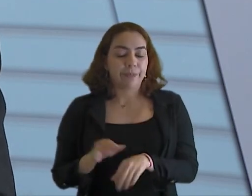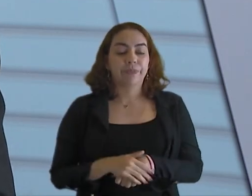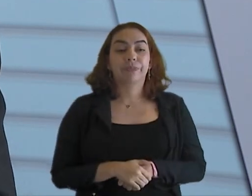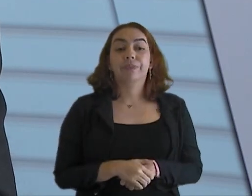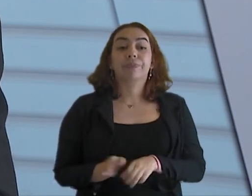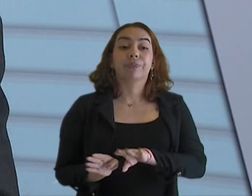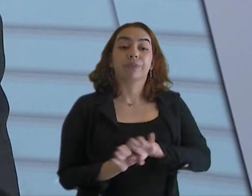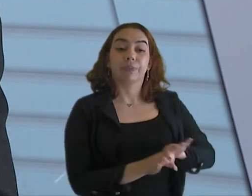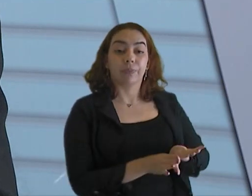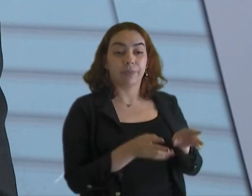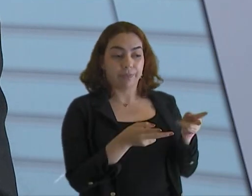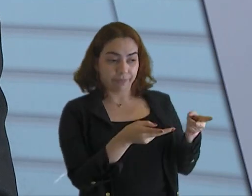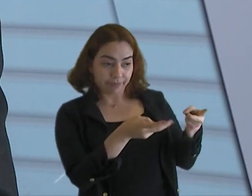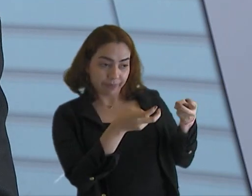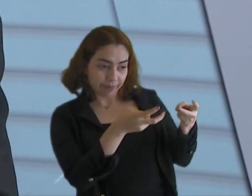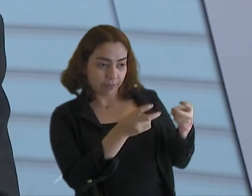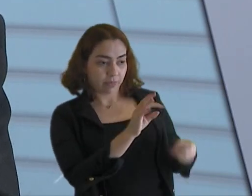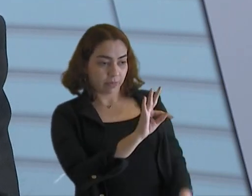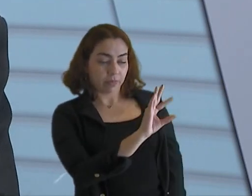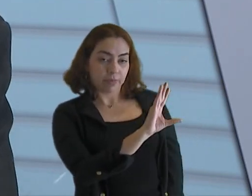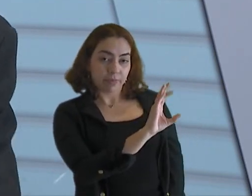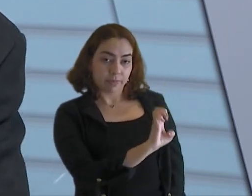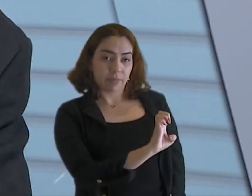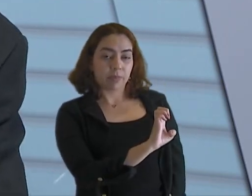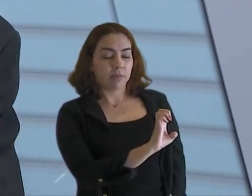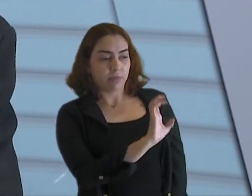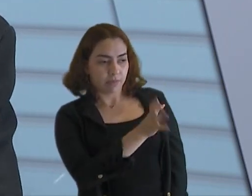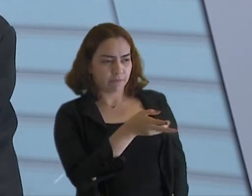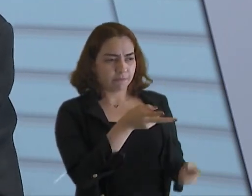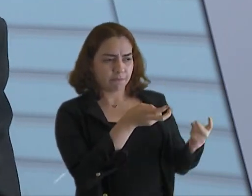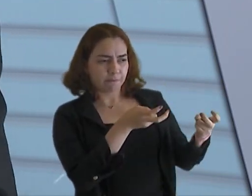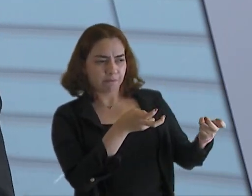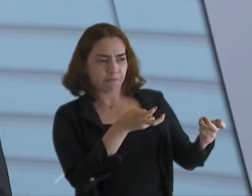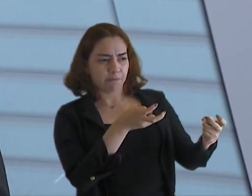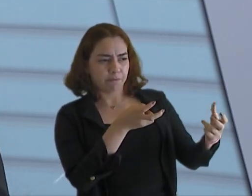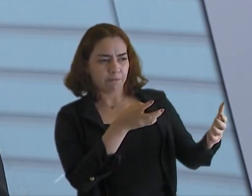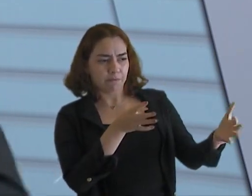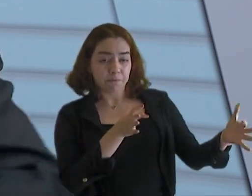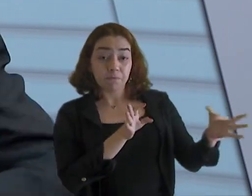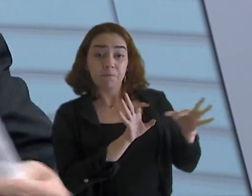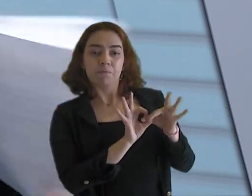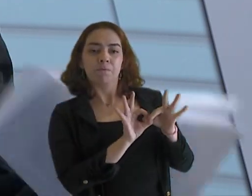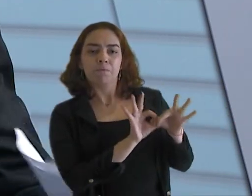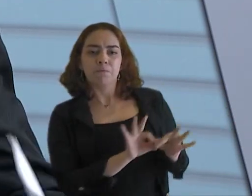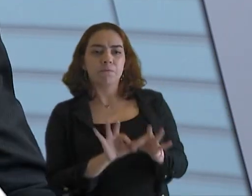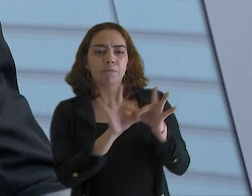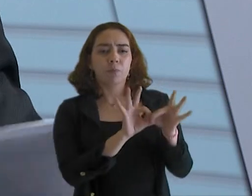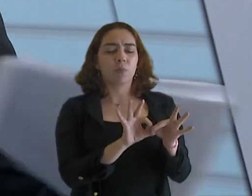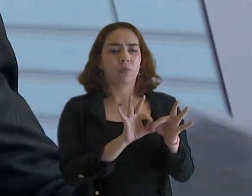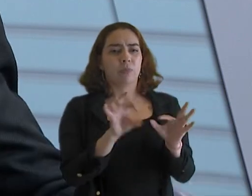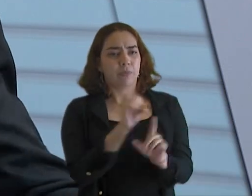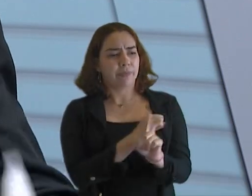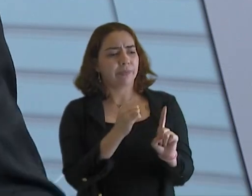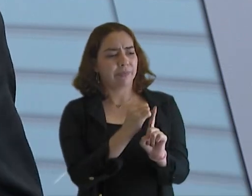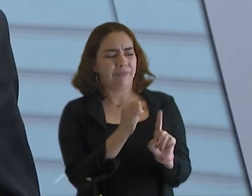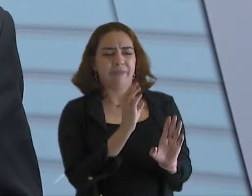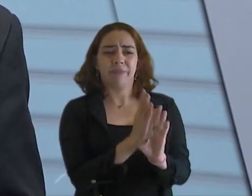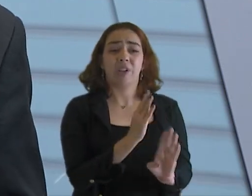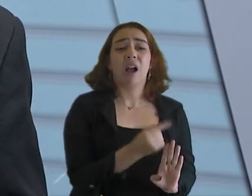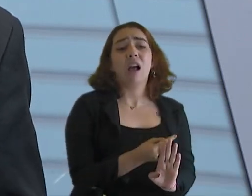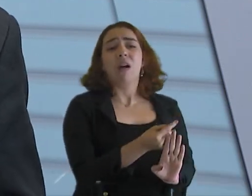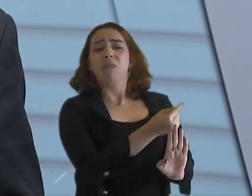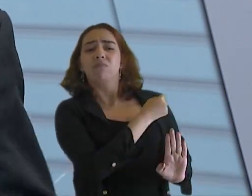tribunal, ele se aproximou mais. Ele era uma coisa mais hermética. Pelo próprio contexto também, né?